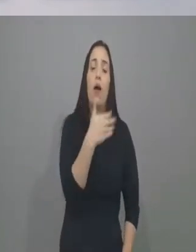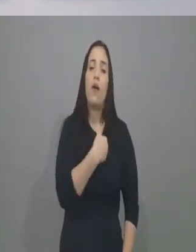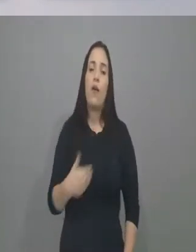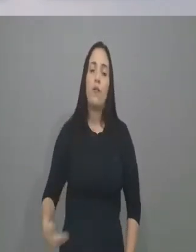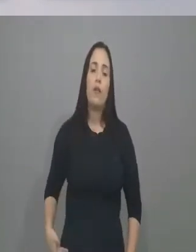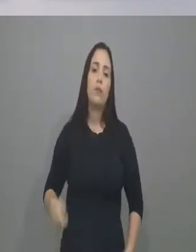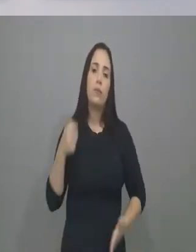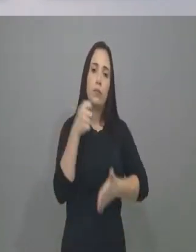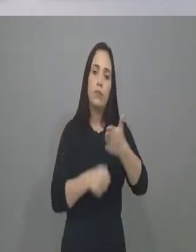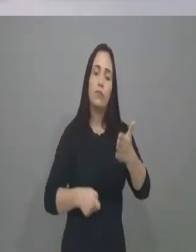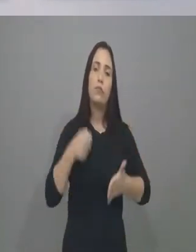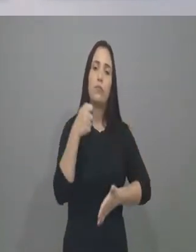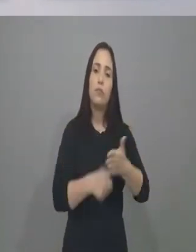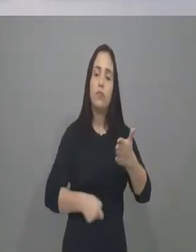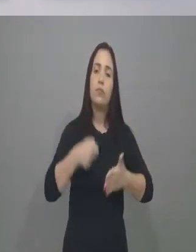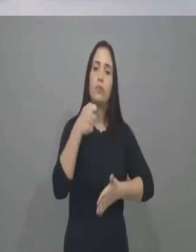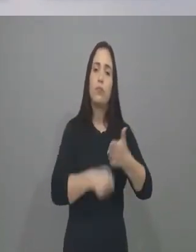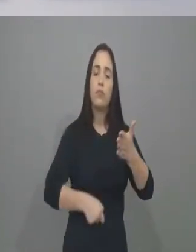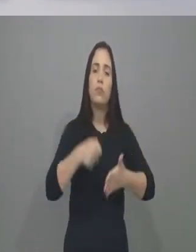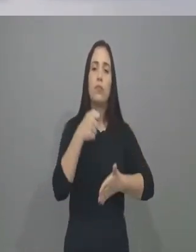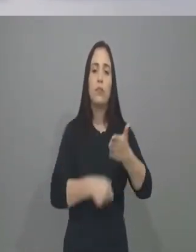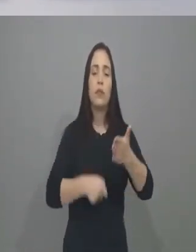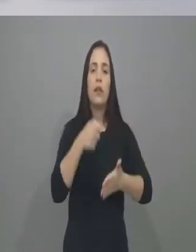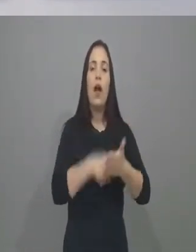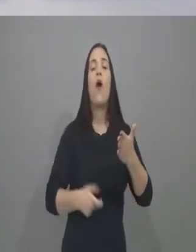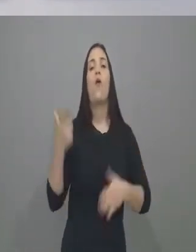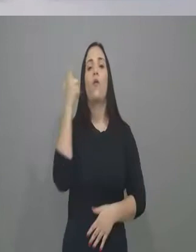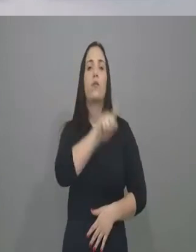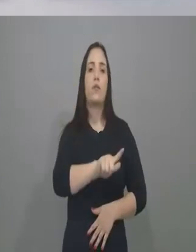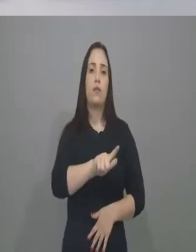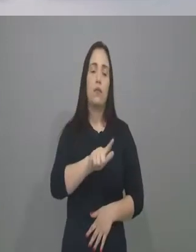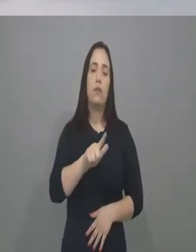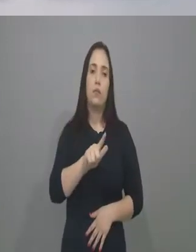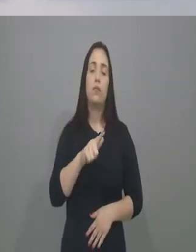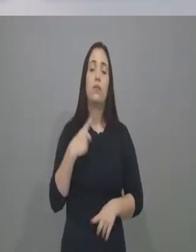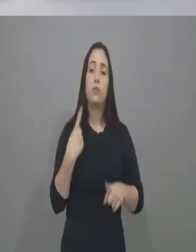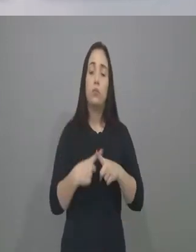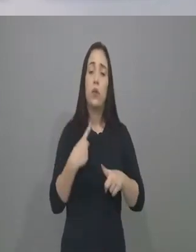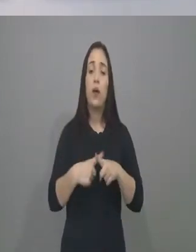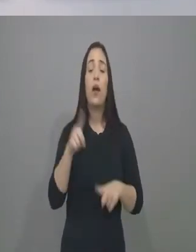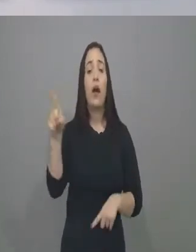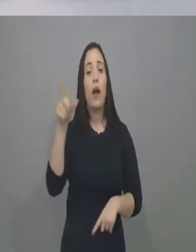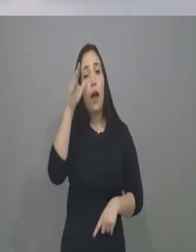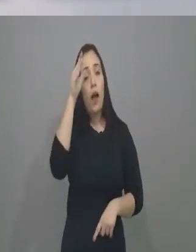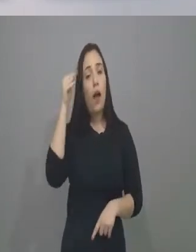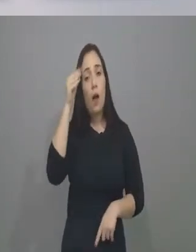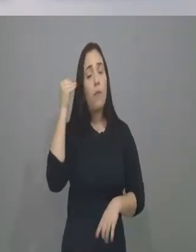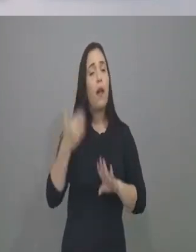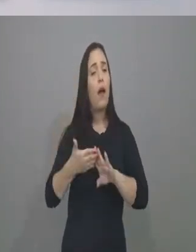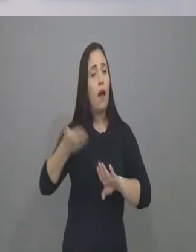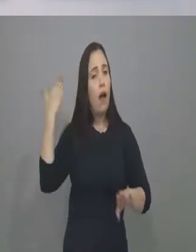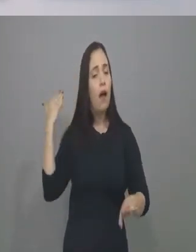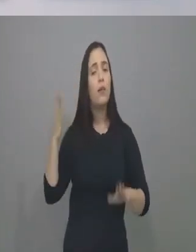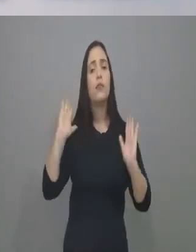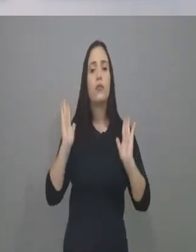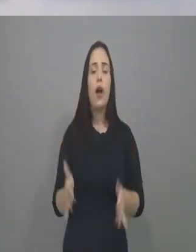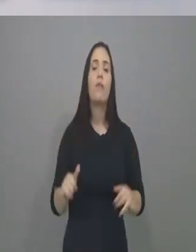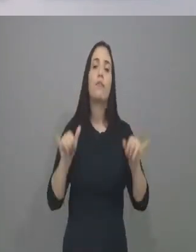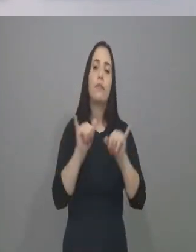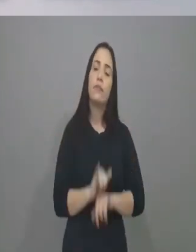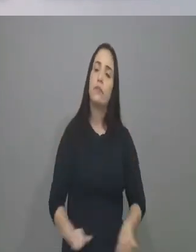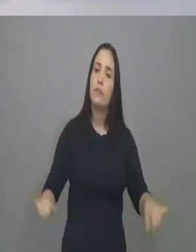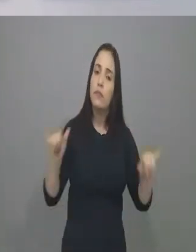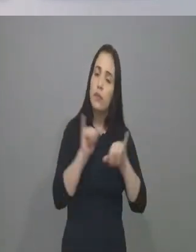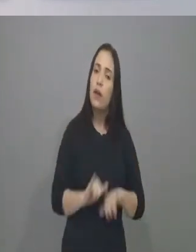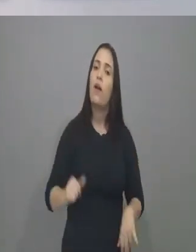entre os estados estão totalmente cobertas, o Estado do Ceará faz a parte dele. Agora, ele não pode, o